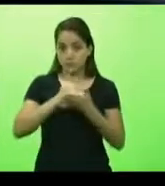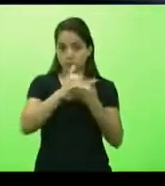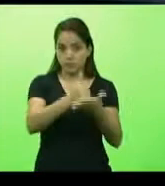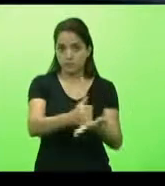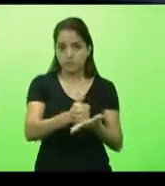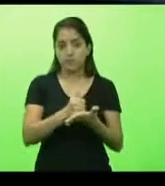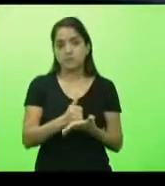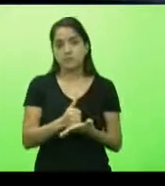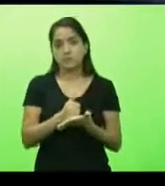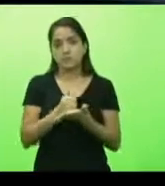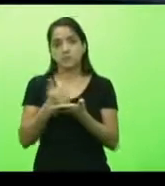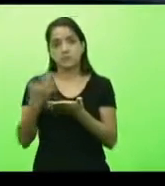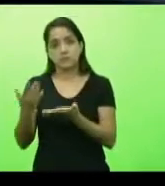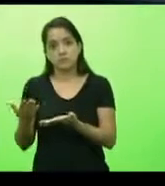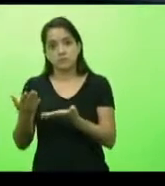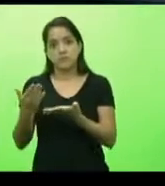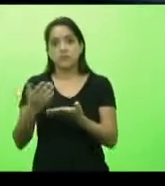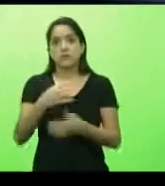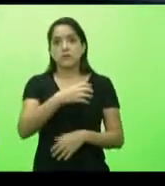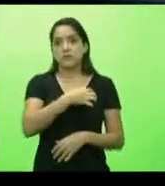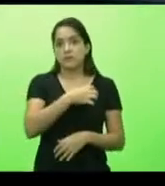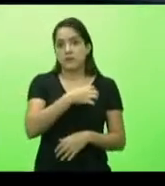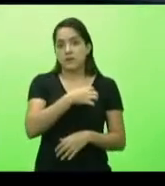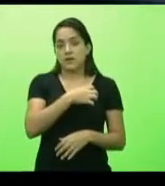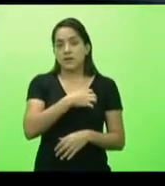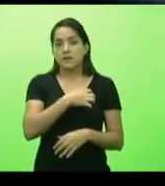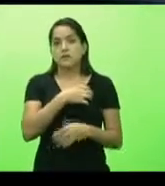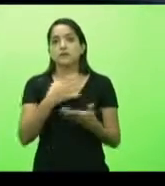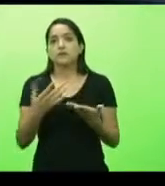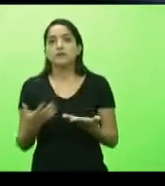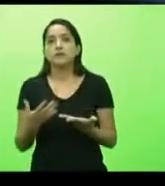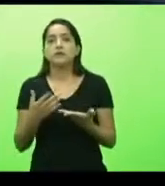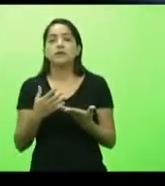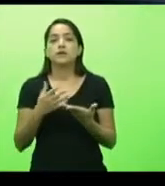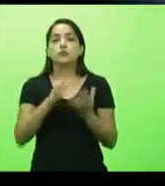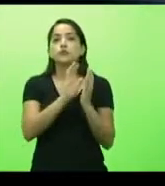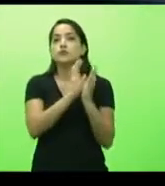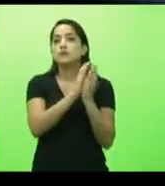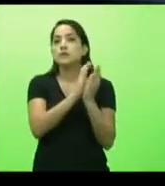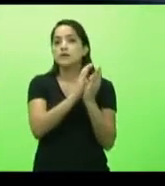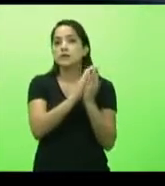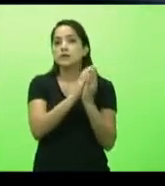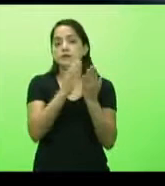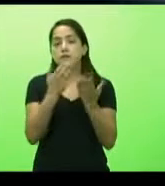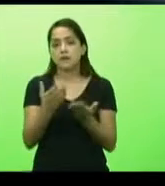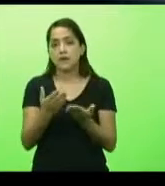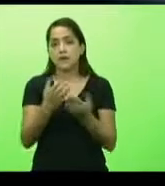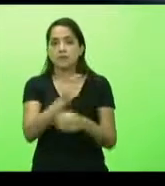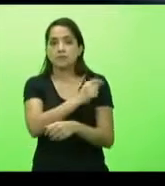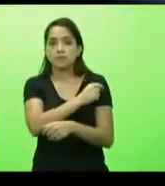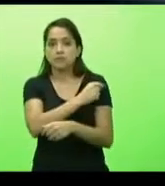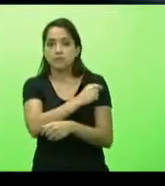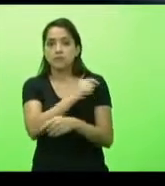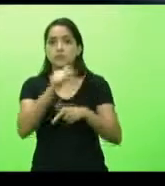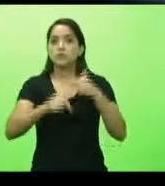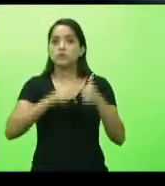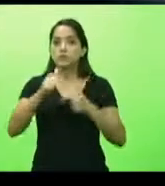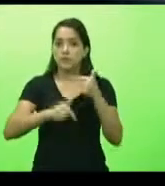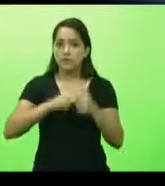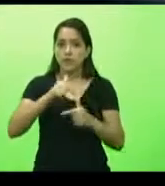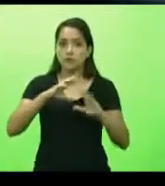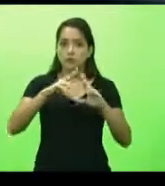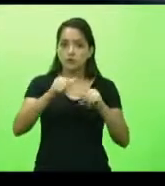Cito os governos da Bahia, do Ceará, do Distrito Federal, que estão empenhados em vacinar os trabalhadores das